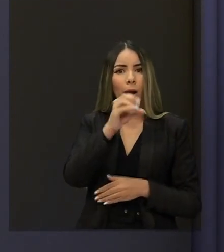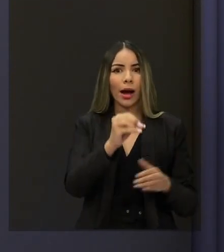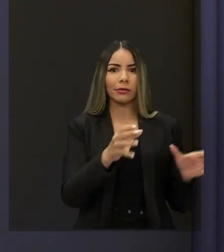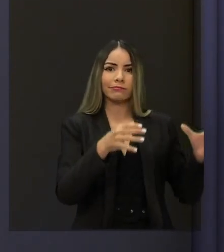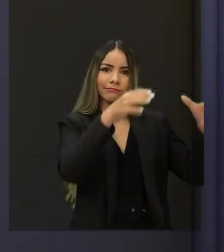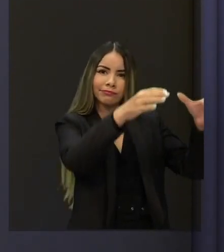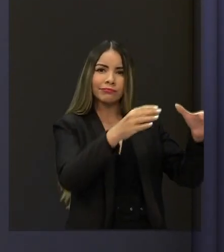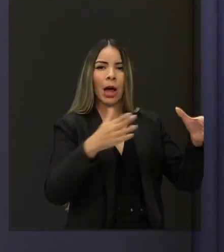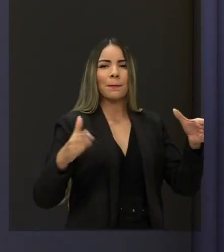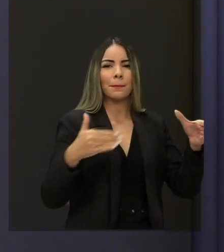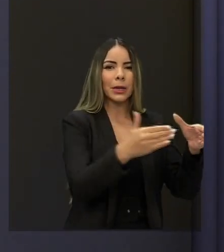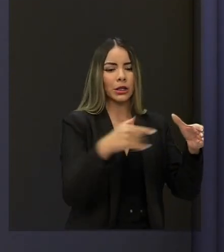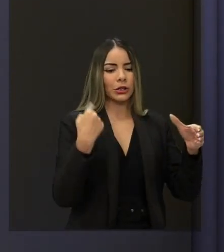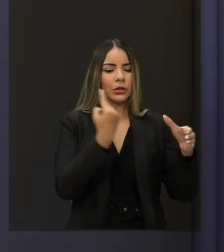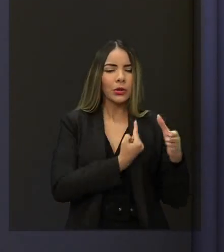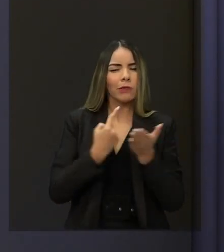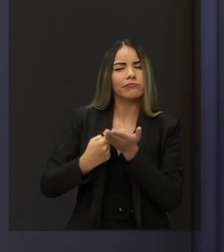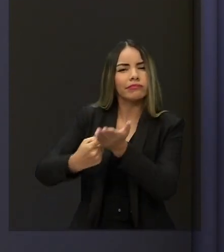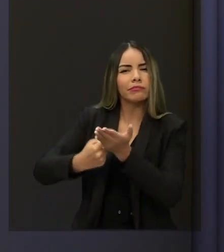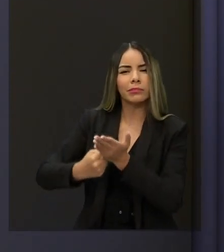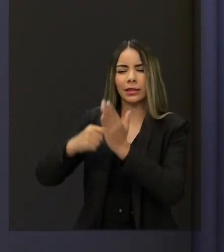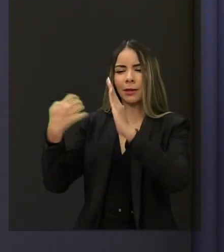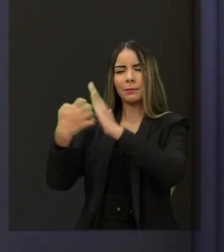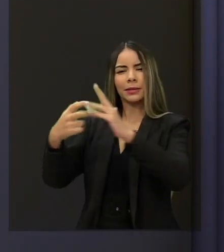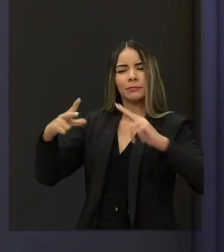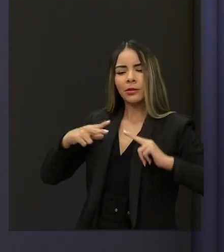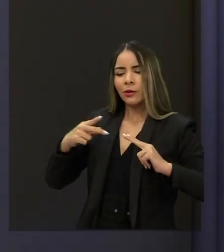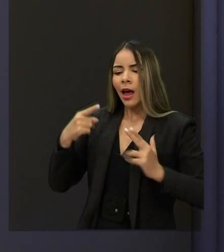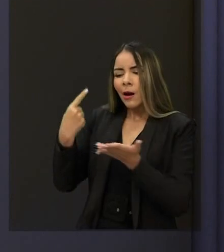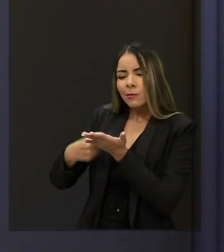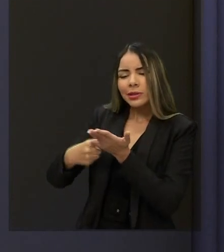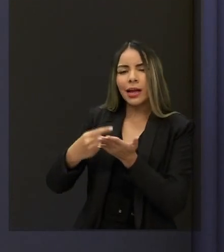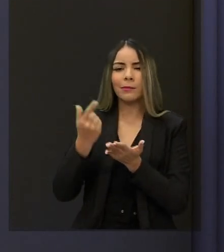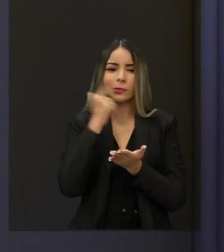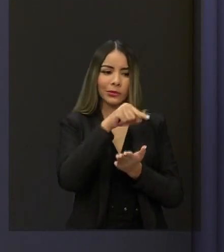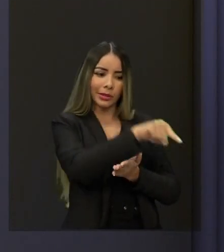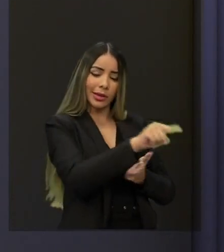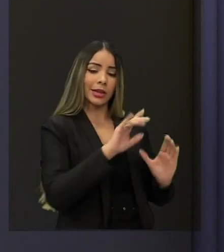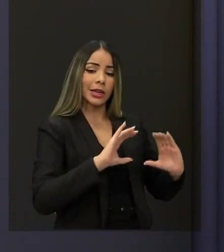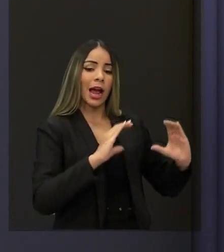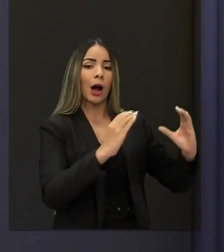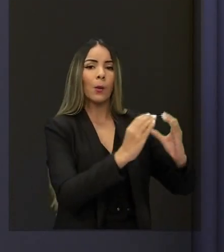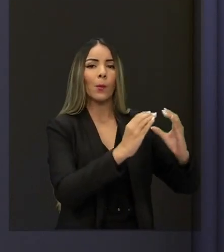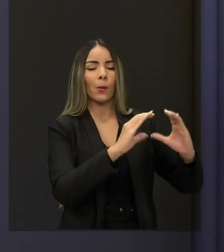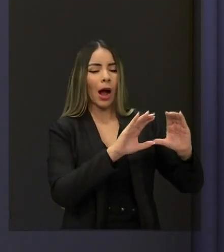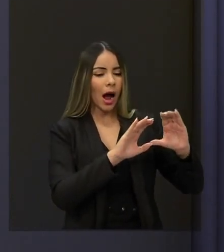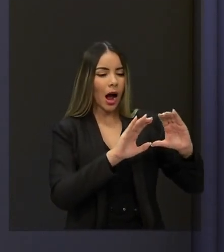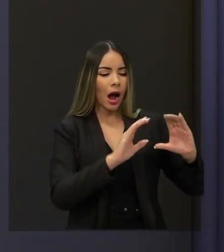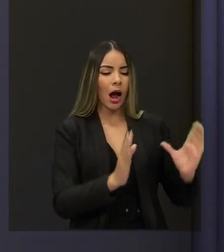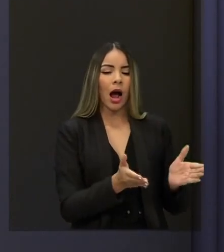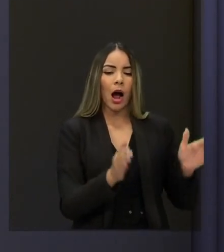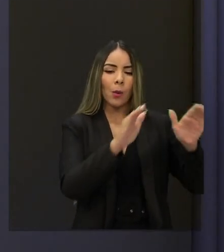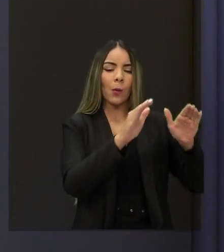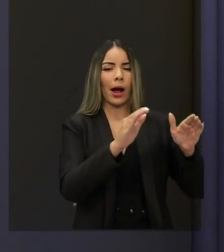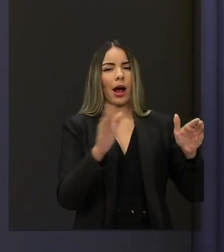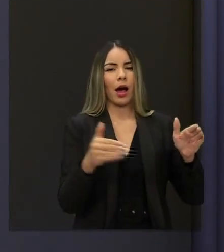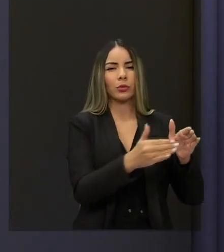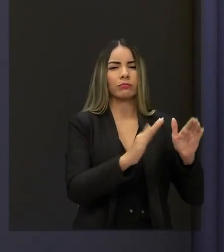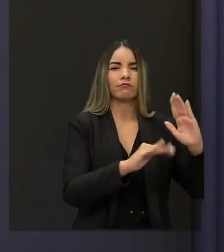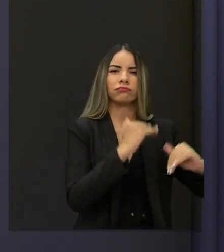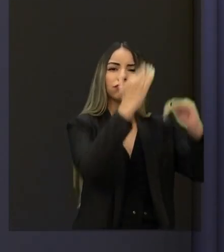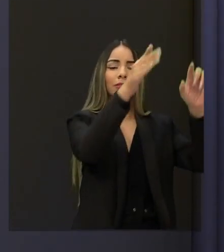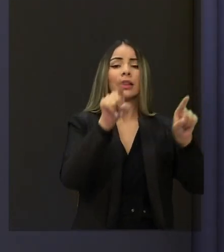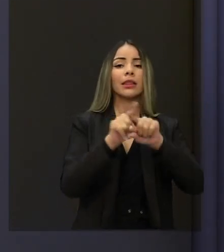privado. Da mesma maneira, tudo que nós temos no Ceará é dialogado e é construído. Assim como o metrô, que